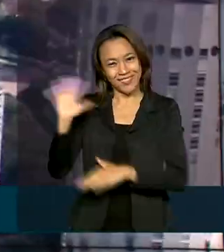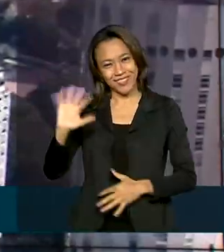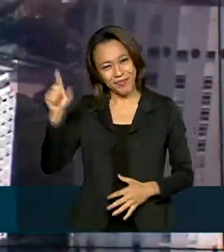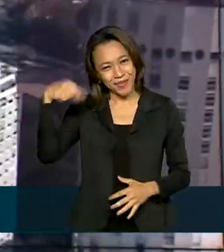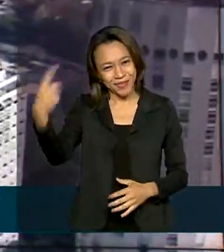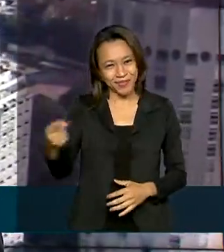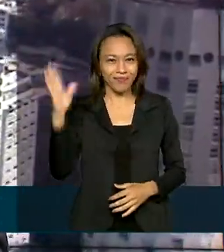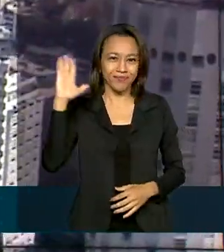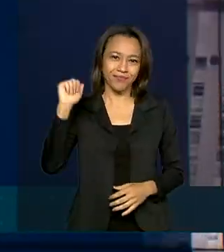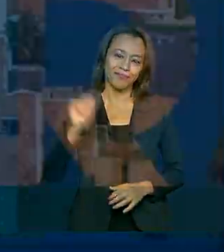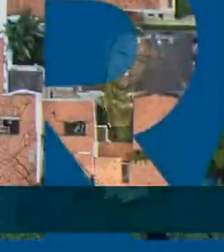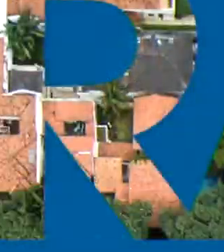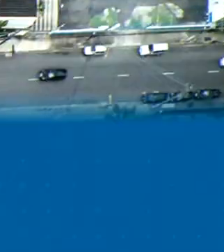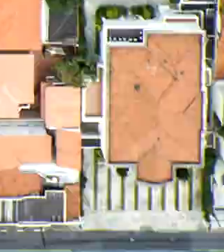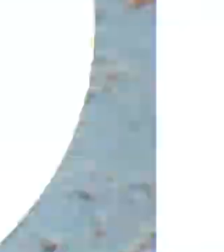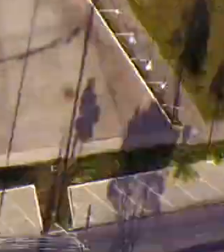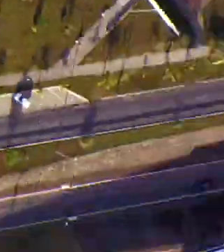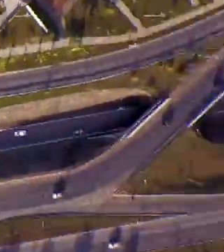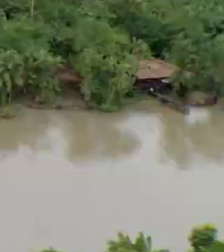próxima edição. Tchau!